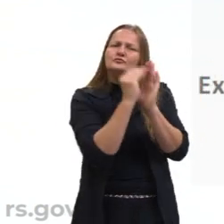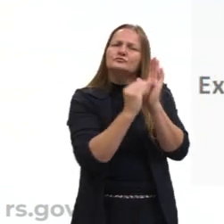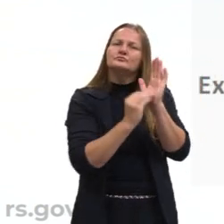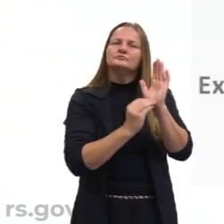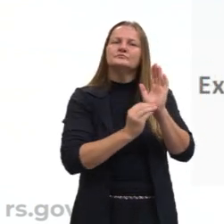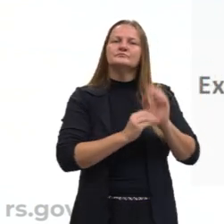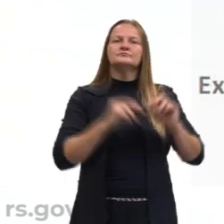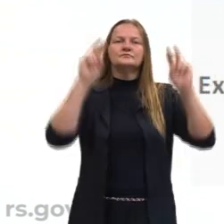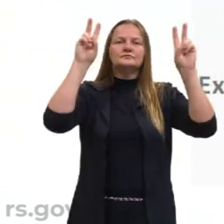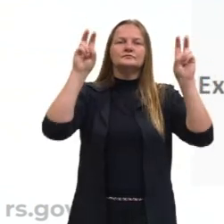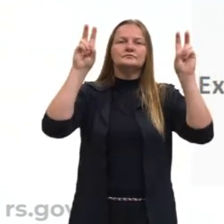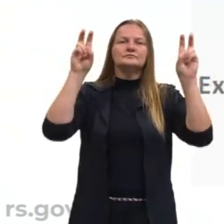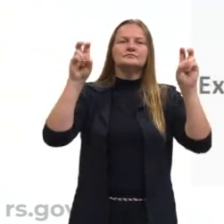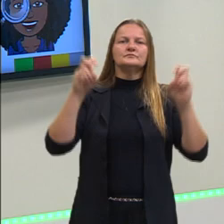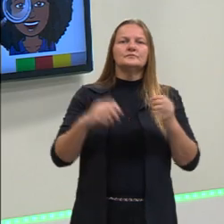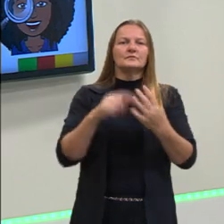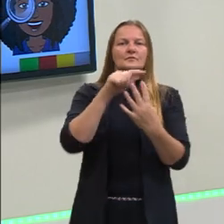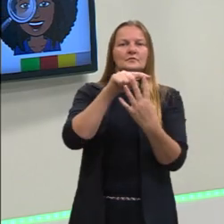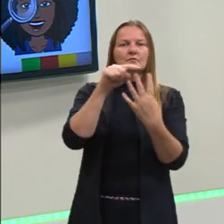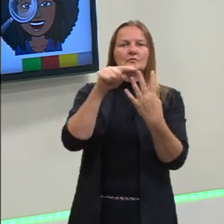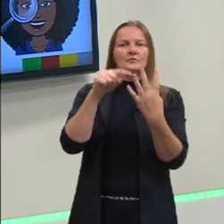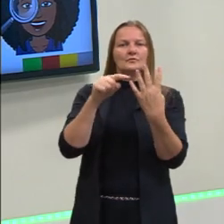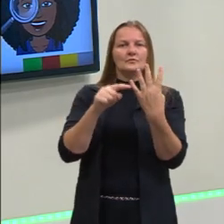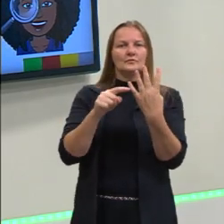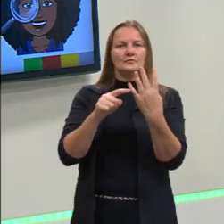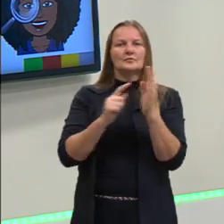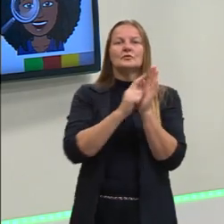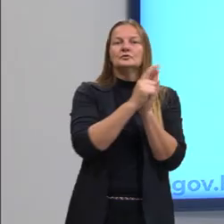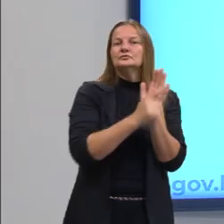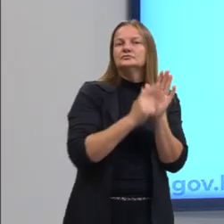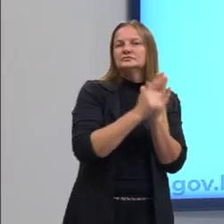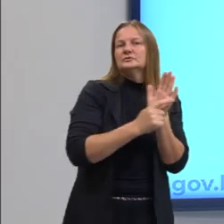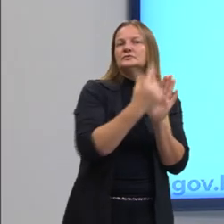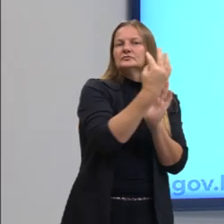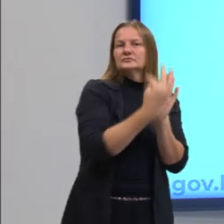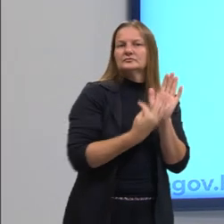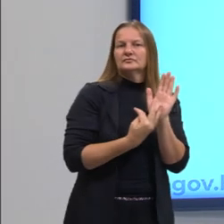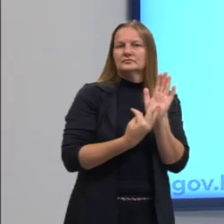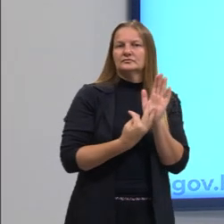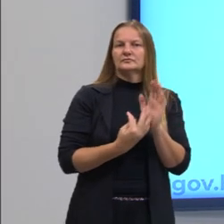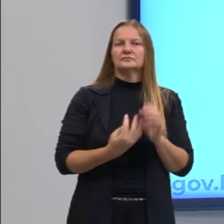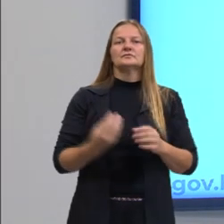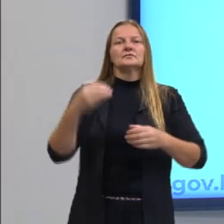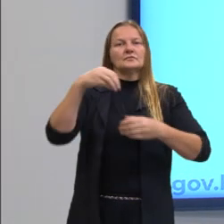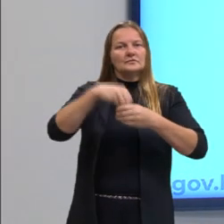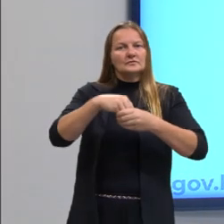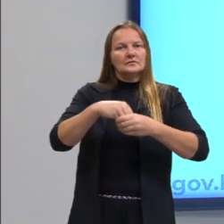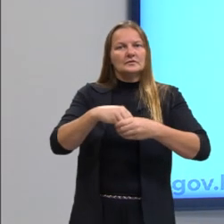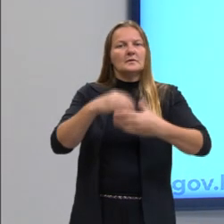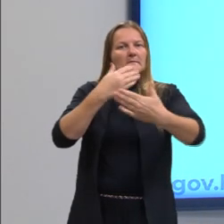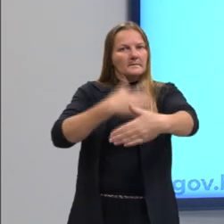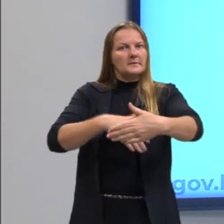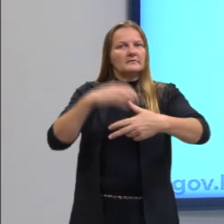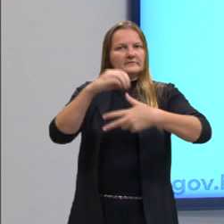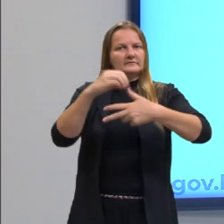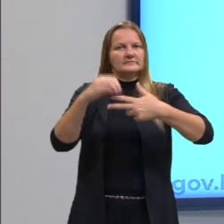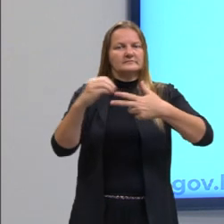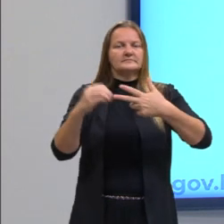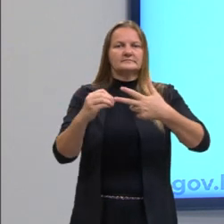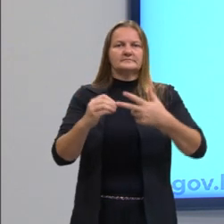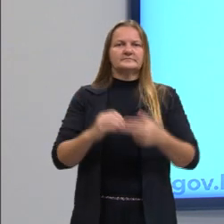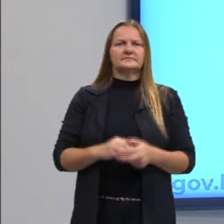sobre quatro gêneros textuais que estão presentes na prova do Enem.